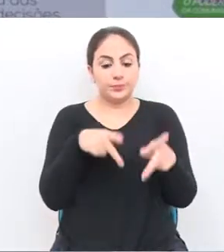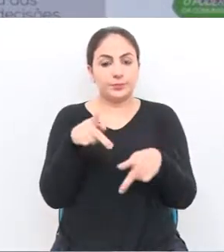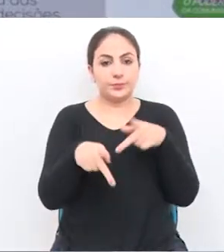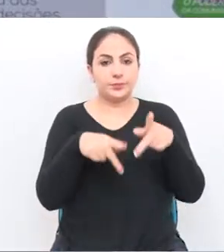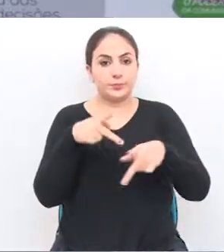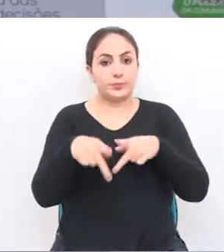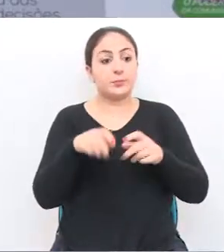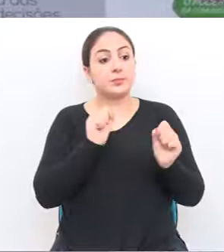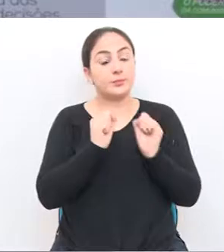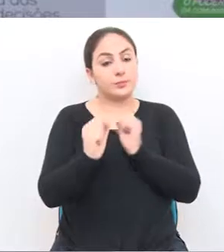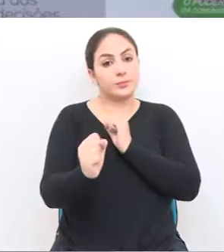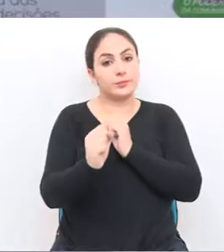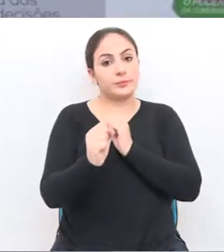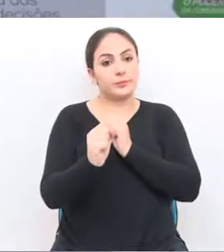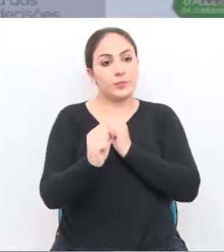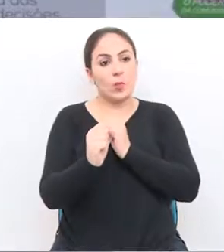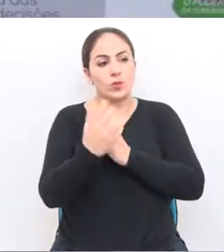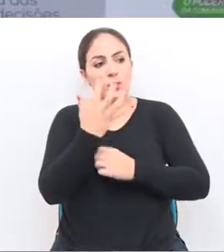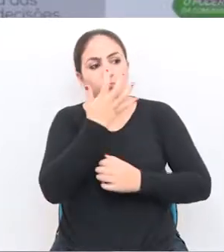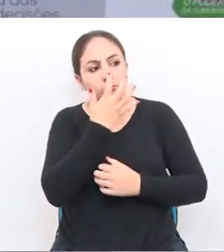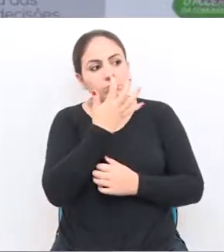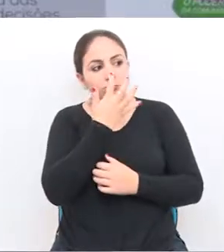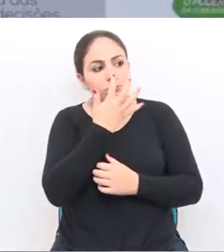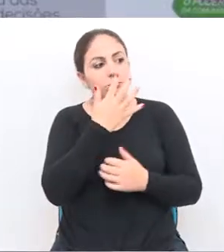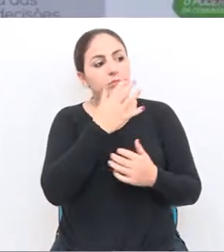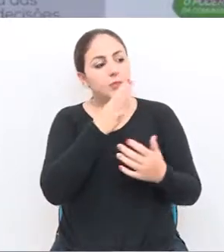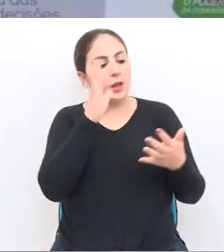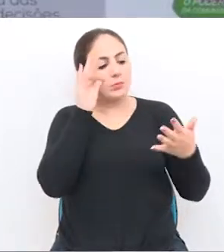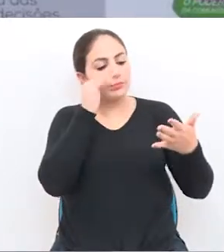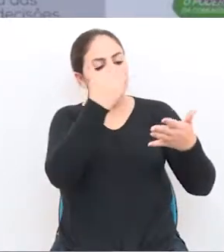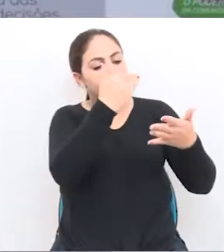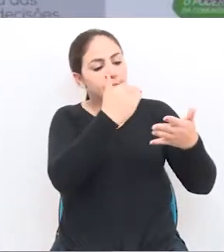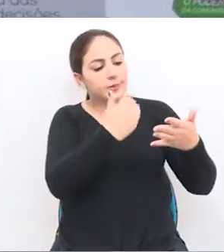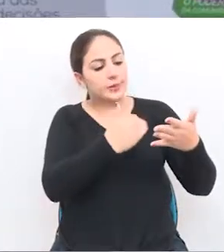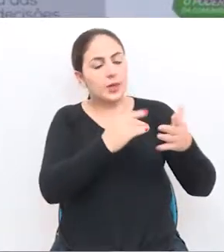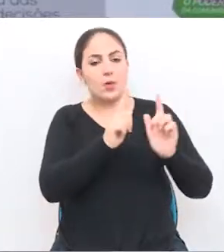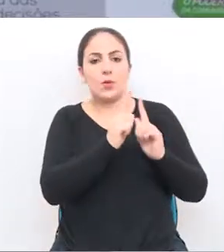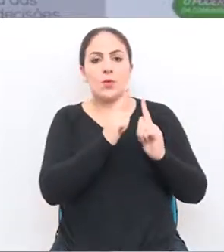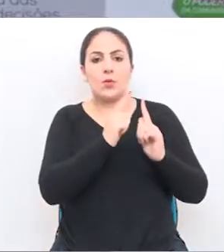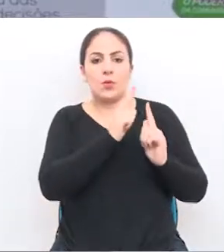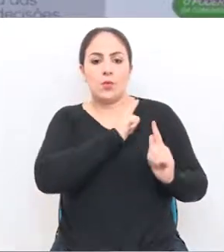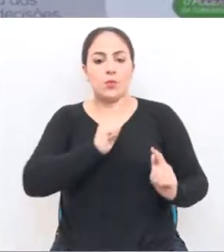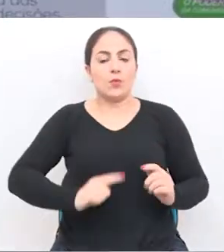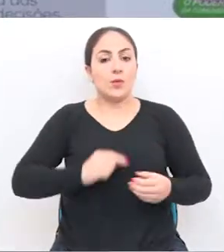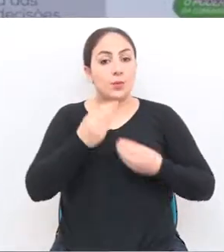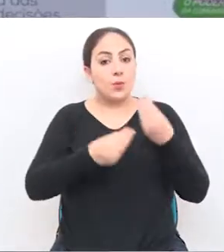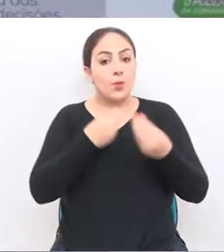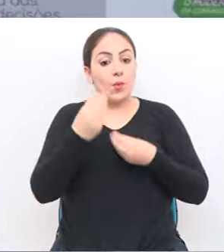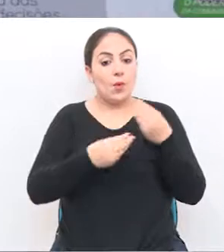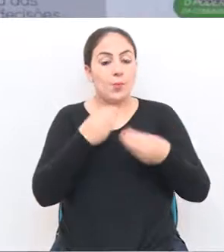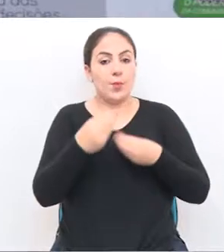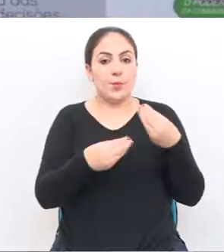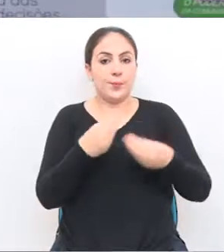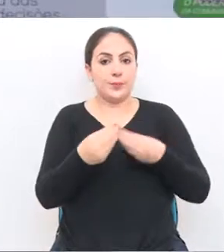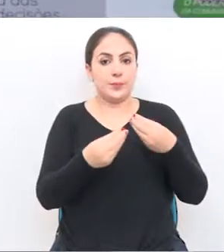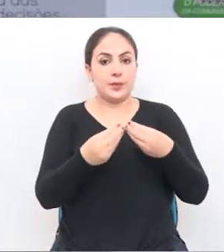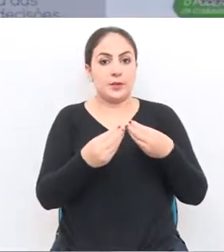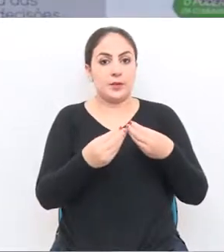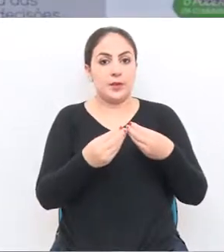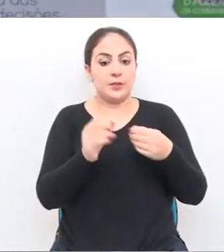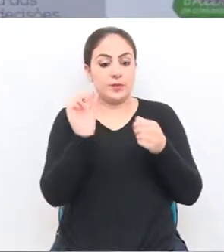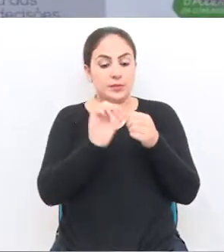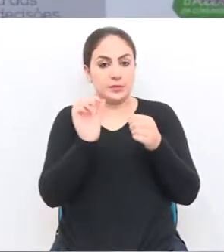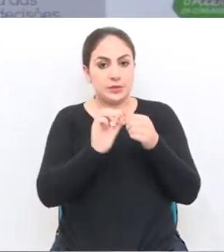população, que ela possa vislumbrar, etapa a etapa do governo, como vai este governo